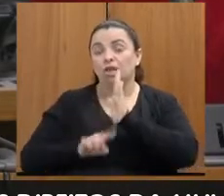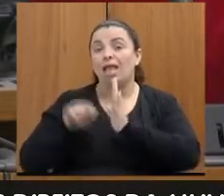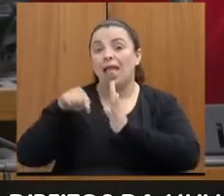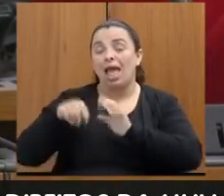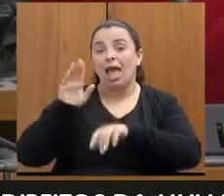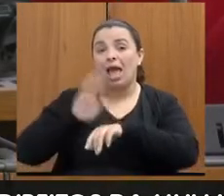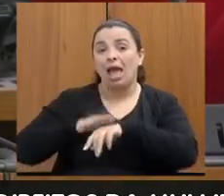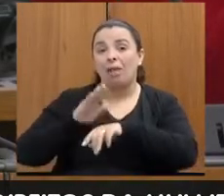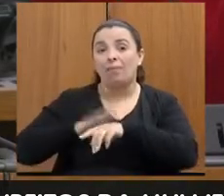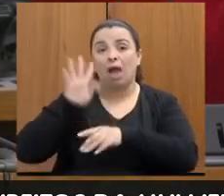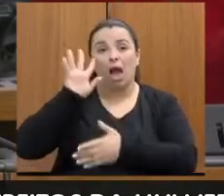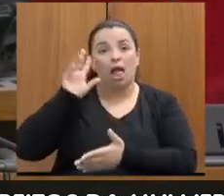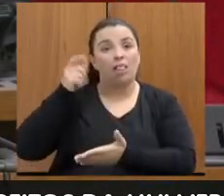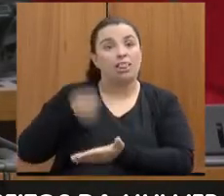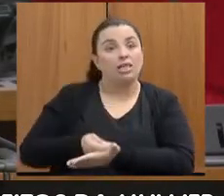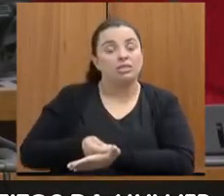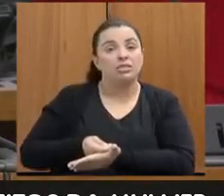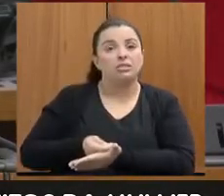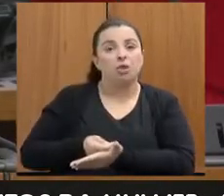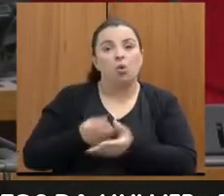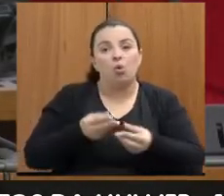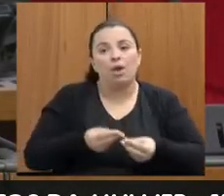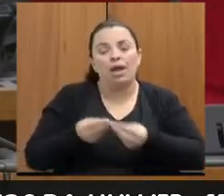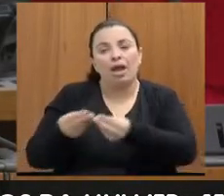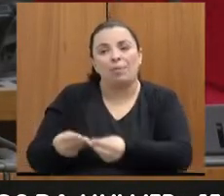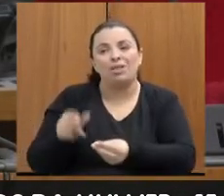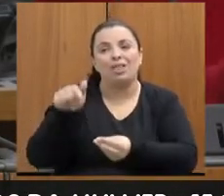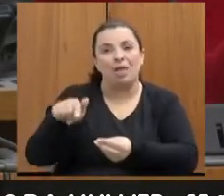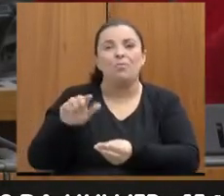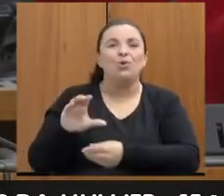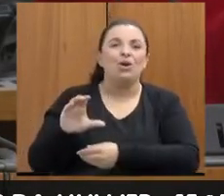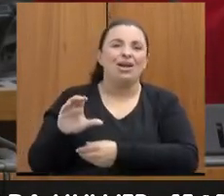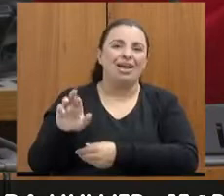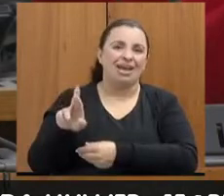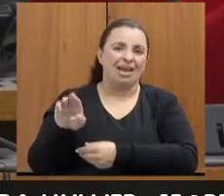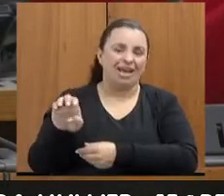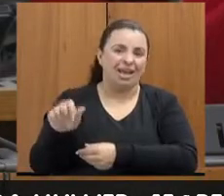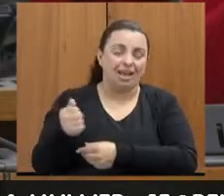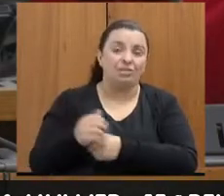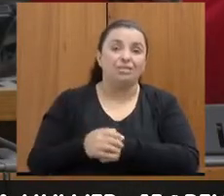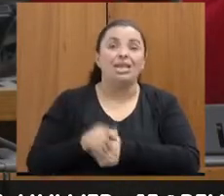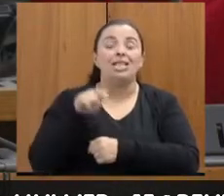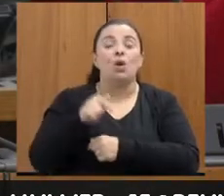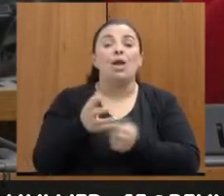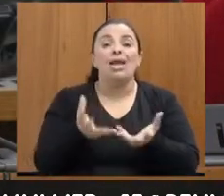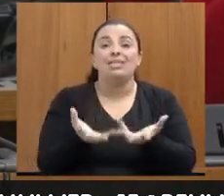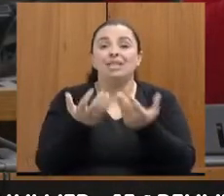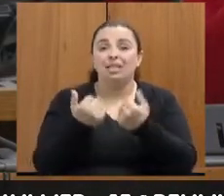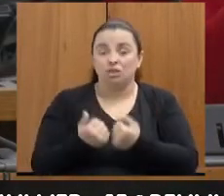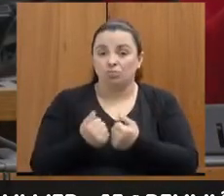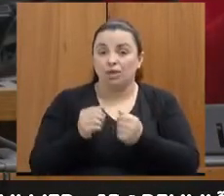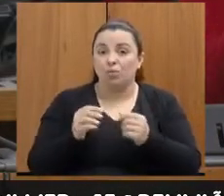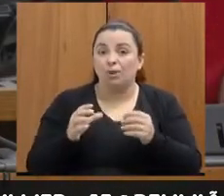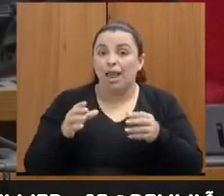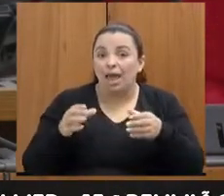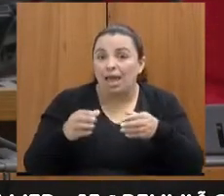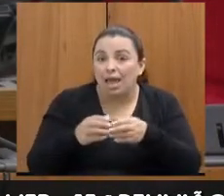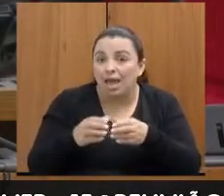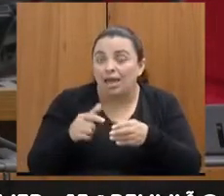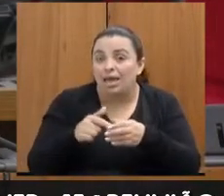decisão o encaminhamento para o CREAS. Então, esse atendimento pela equipe multidisciplinar, ele não é imediato,